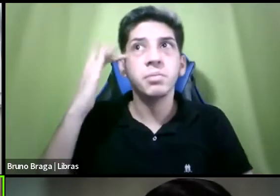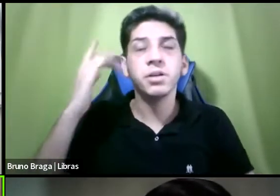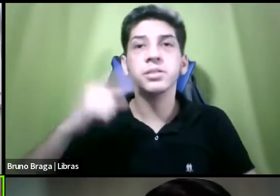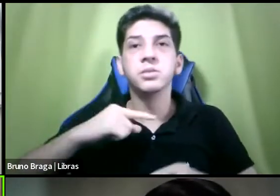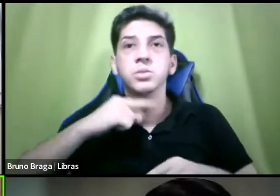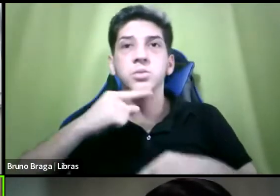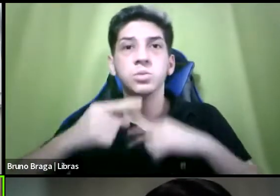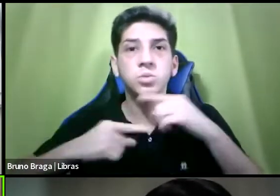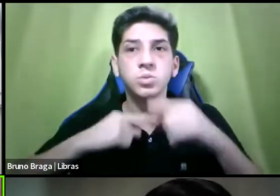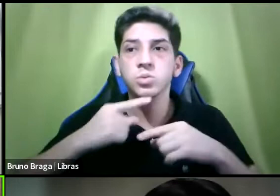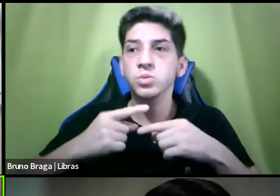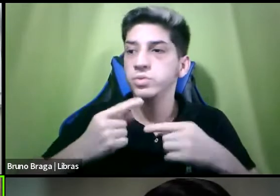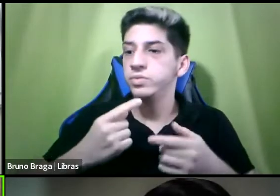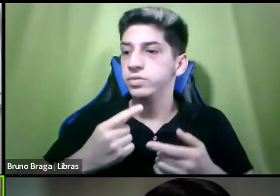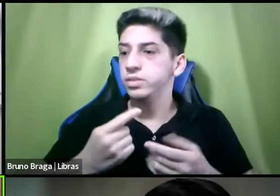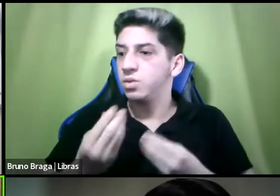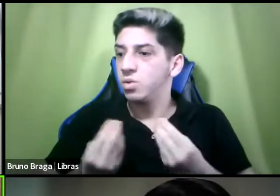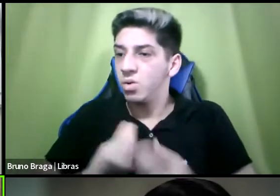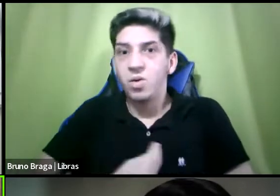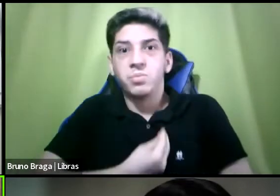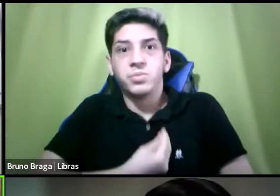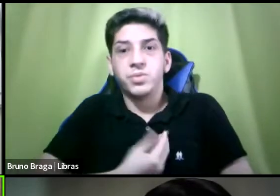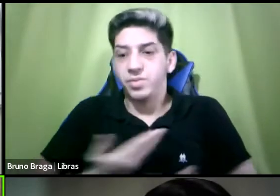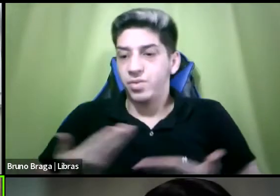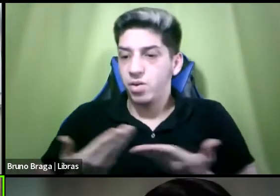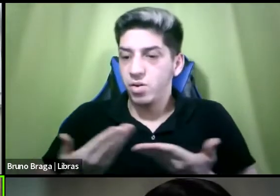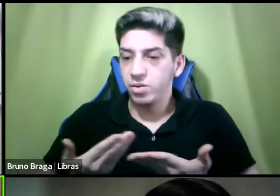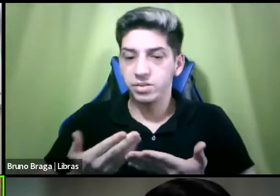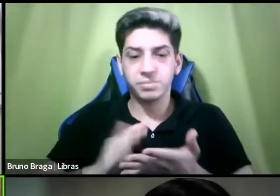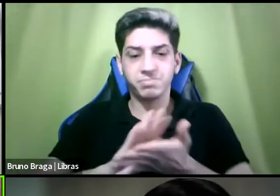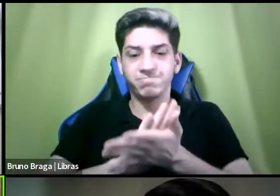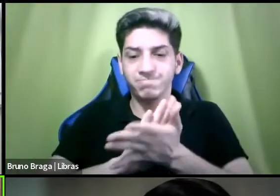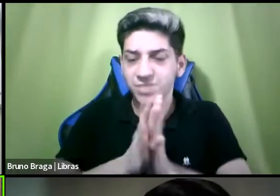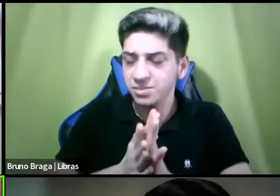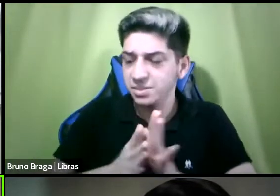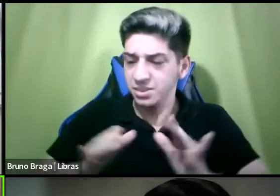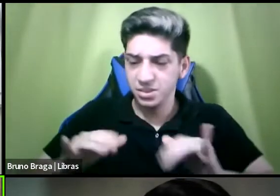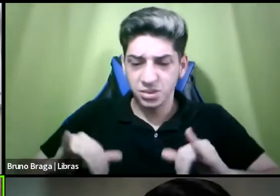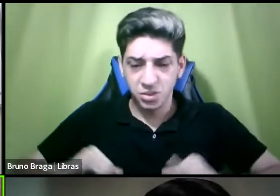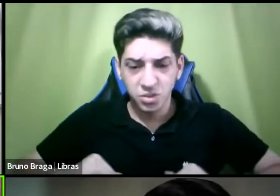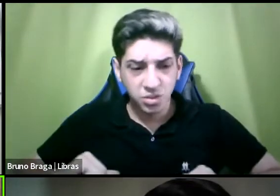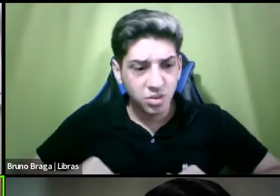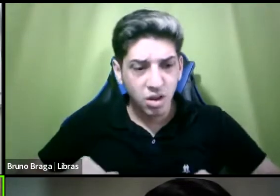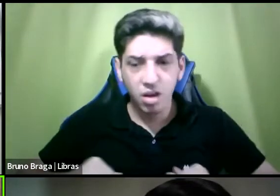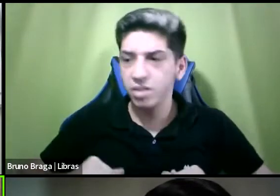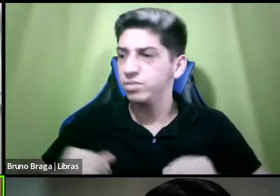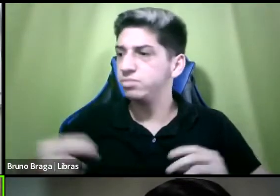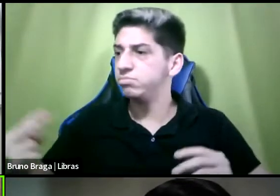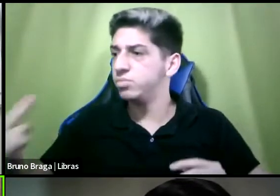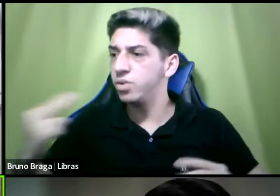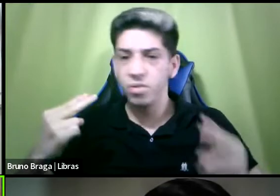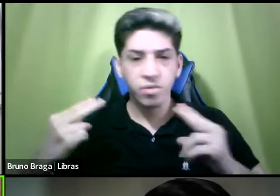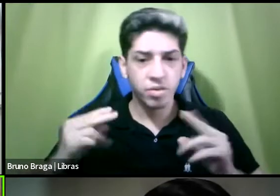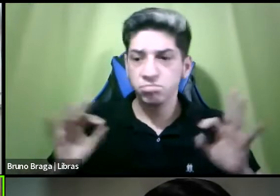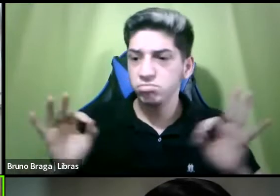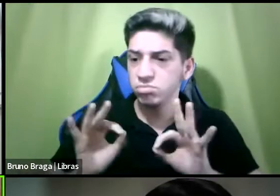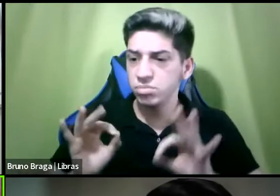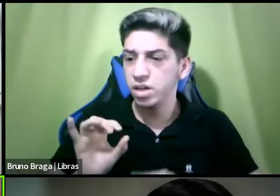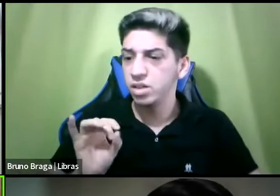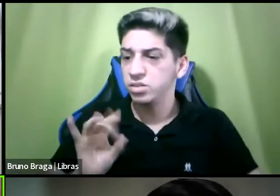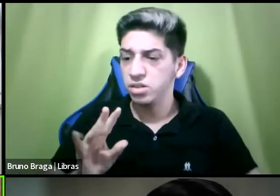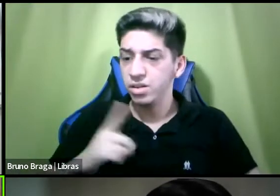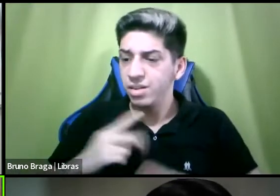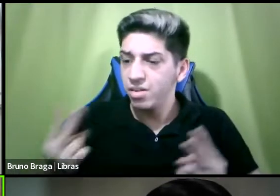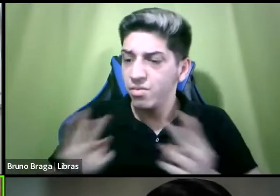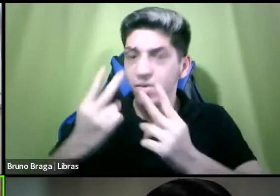sobrevivência do hoje a dor do preconceito de que não vê o ser apenas o ter a